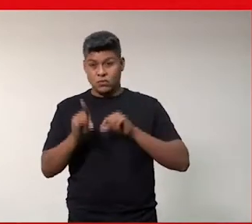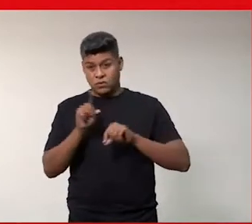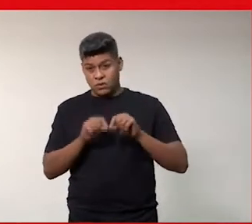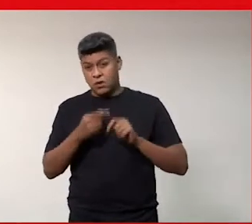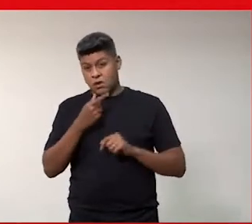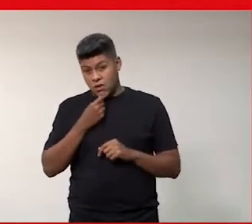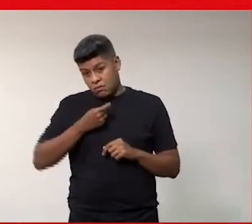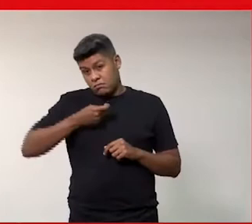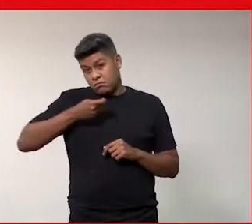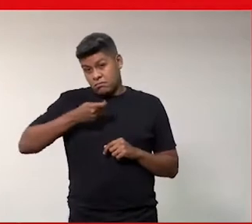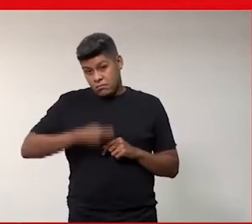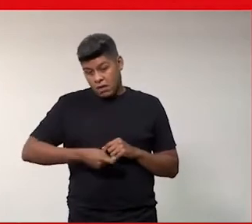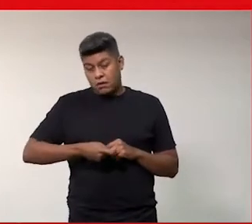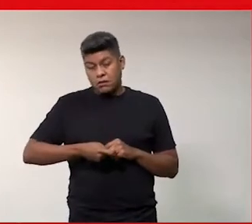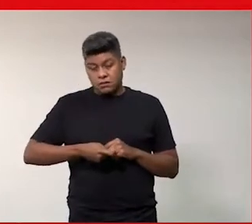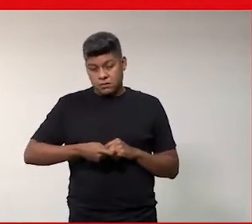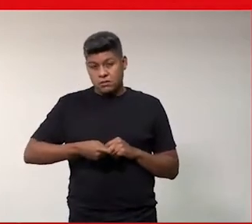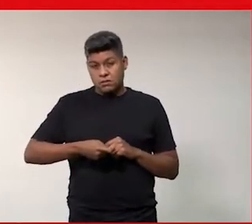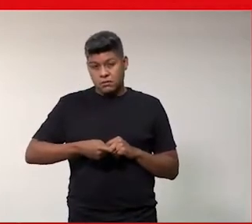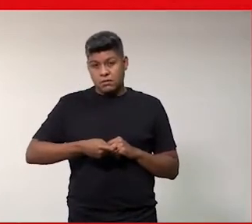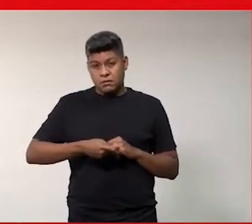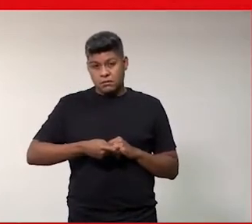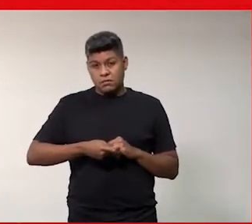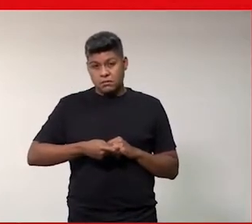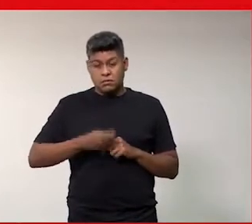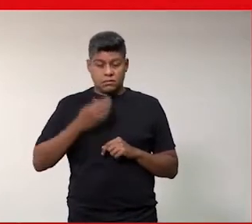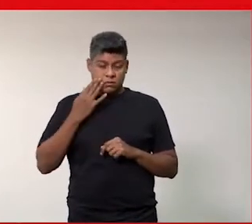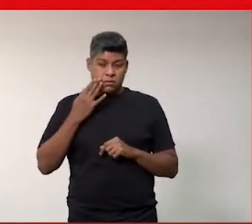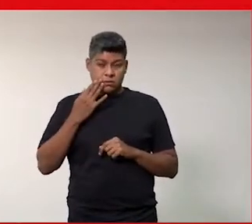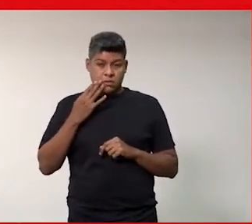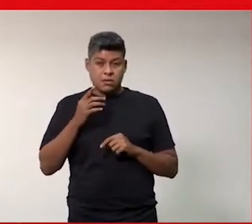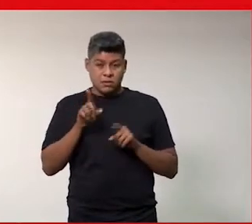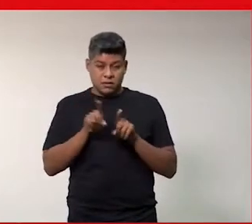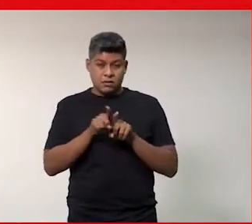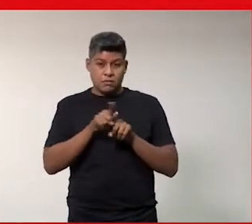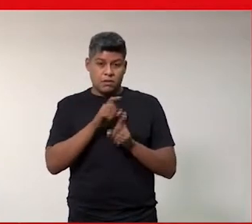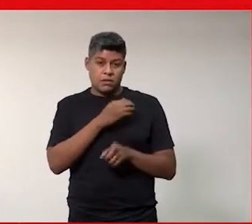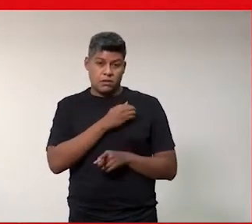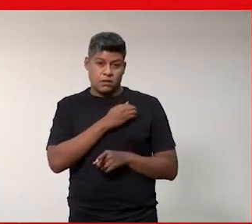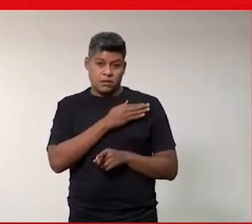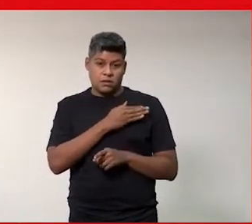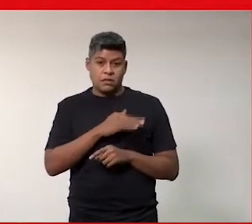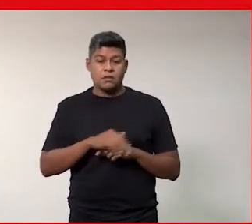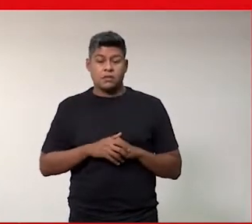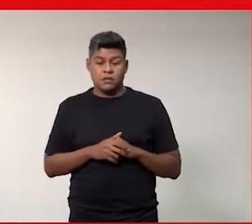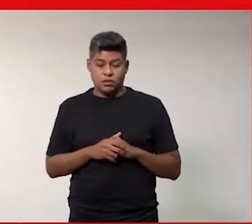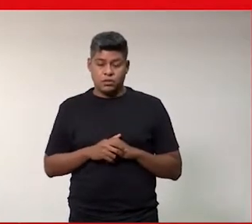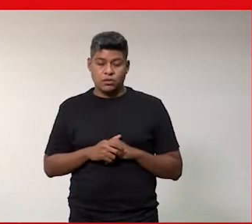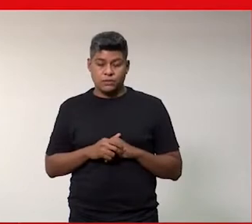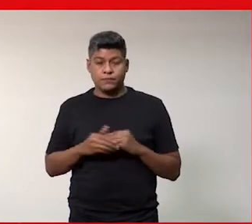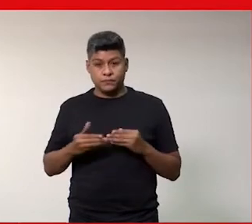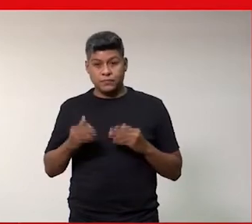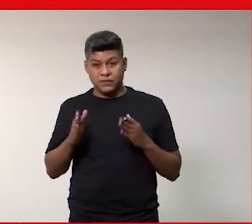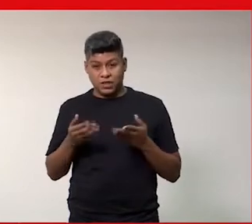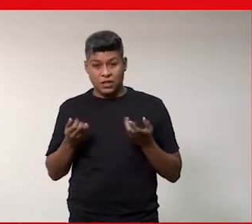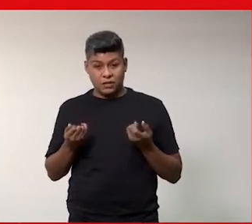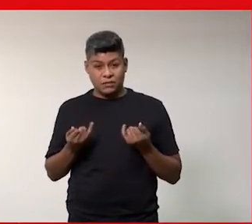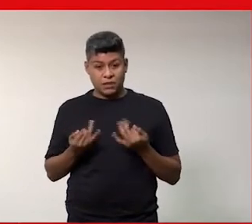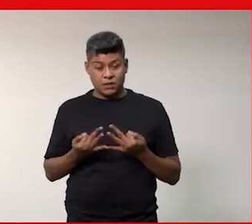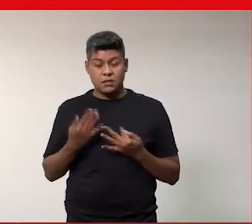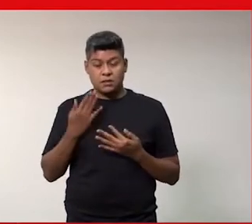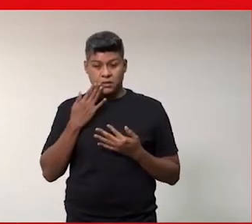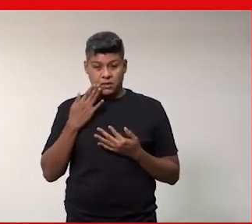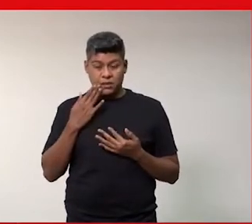machista, né, patriarcal mesmo e racista. Então, dito isso, a gente